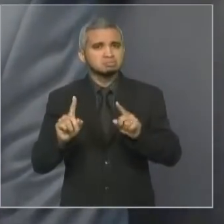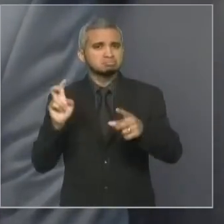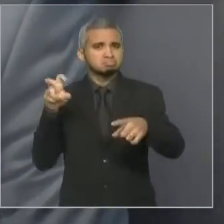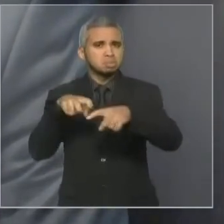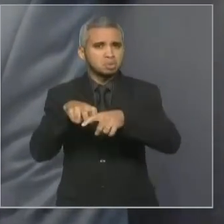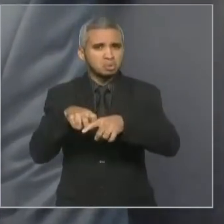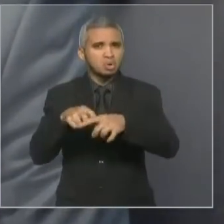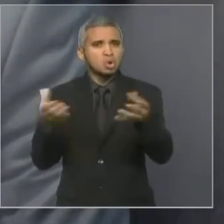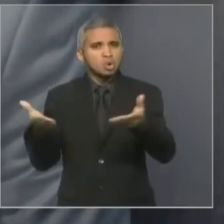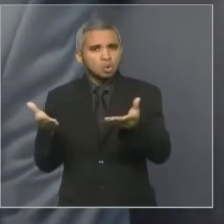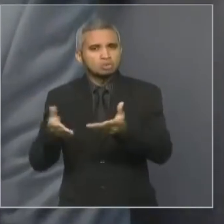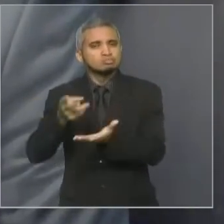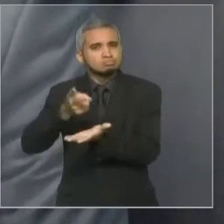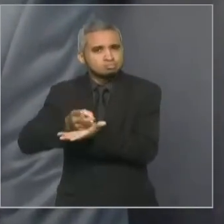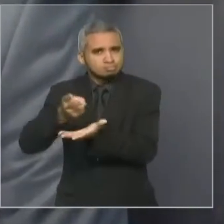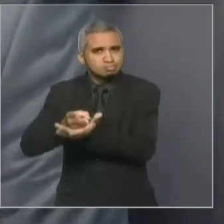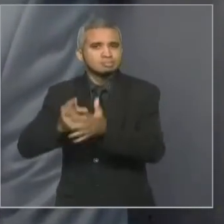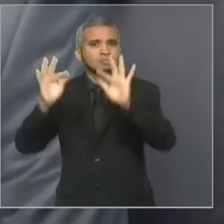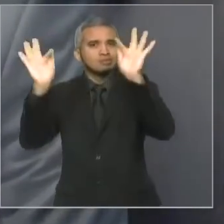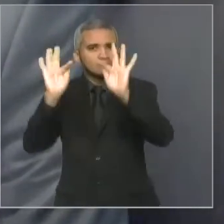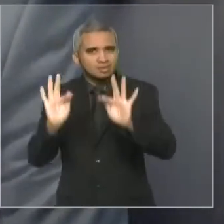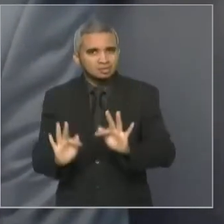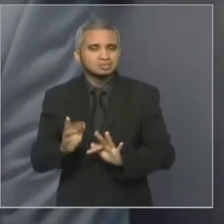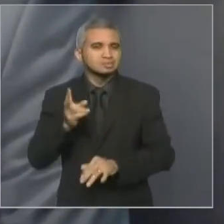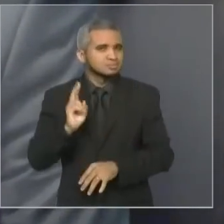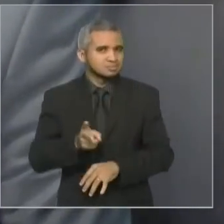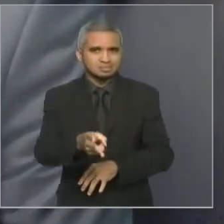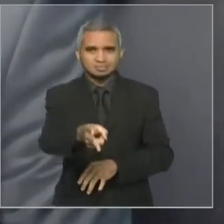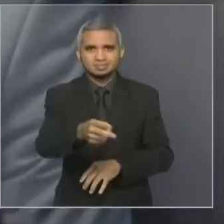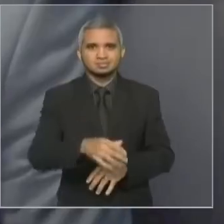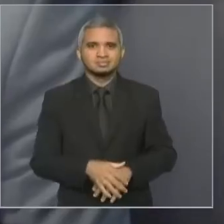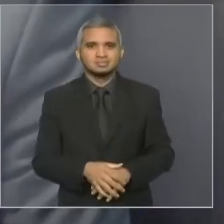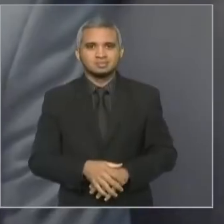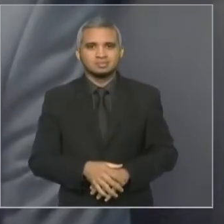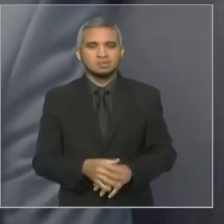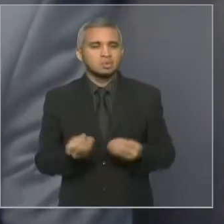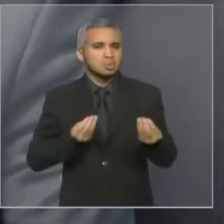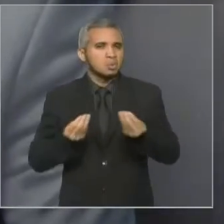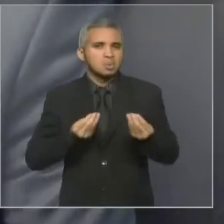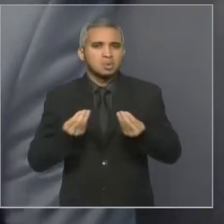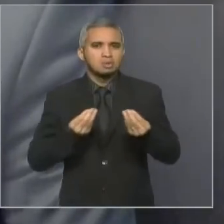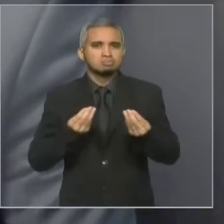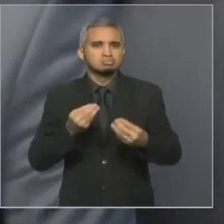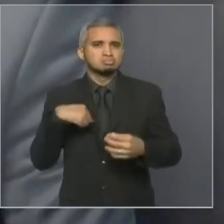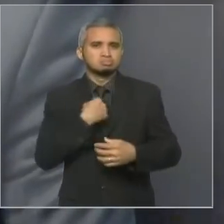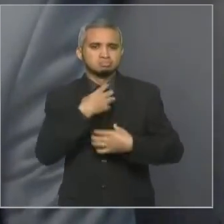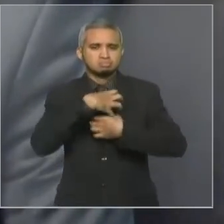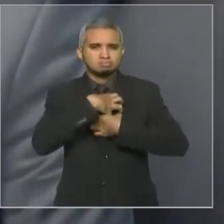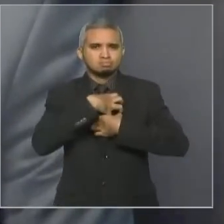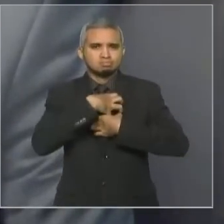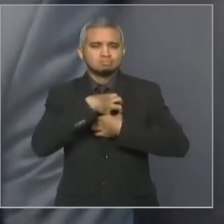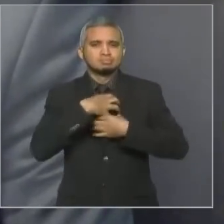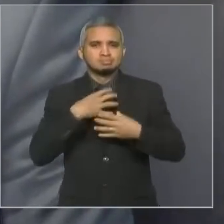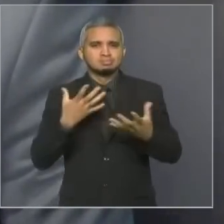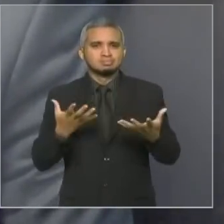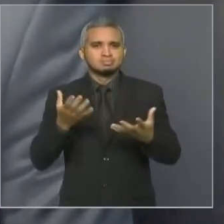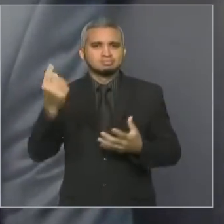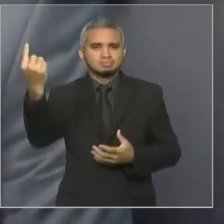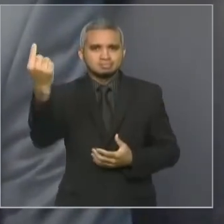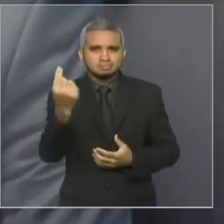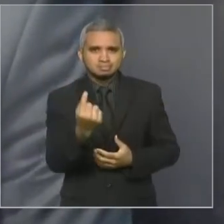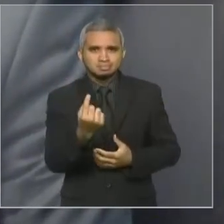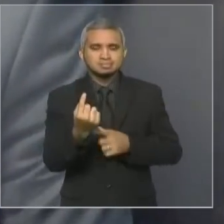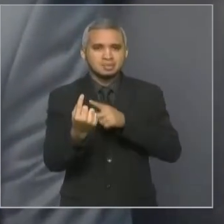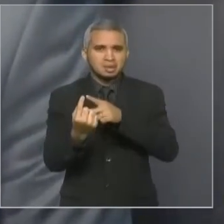um motivo para viver e vem fazer o seu trabalho. a grandeza que é para este parlamento receber uma verdadeira